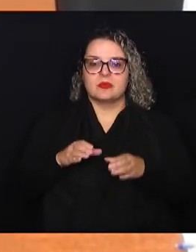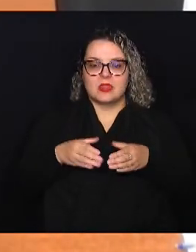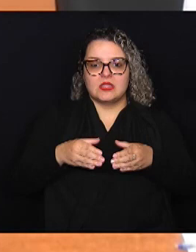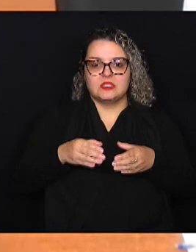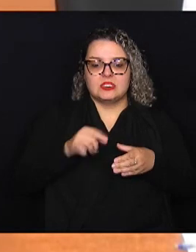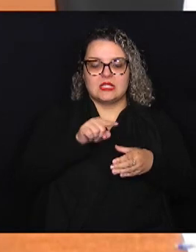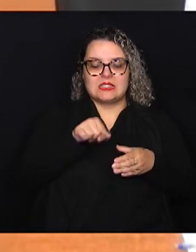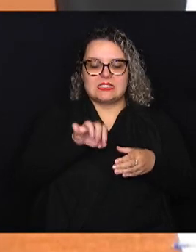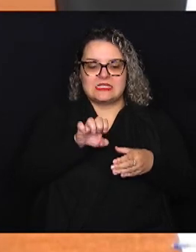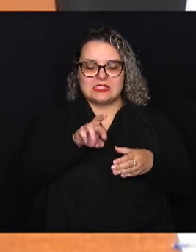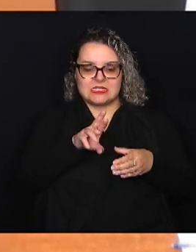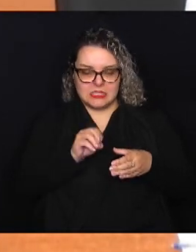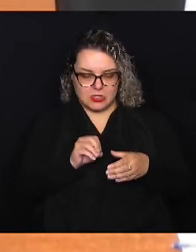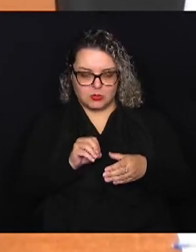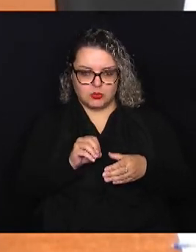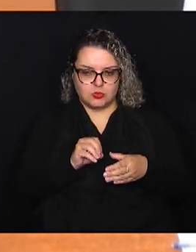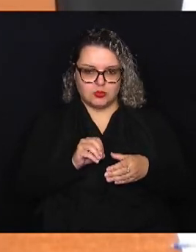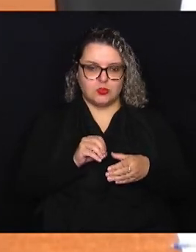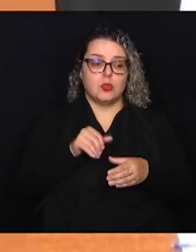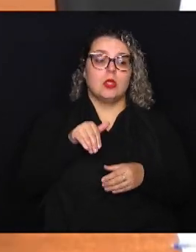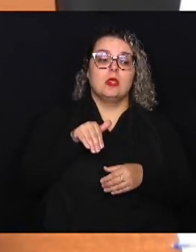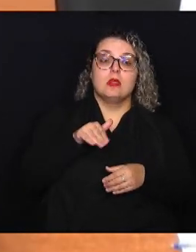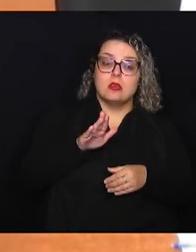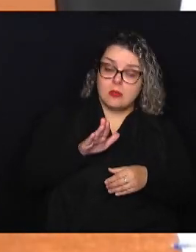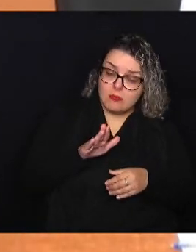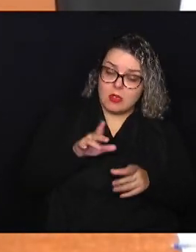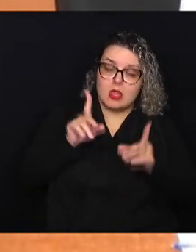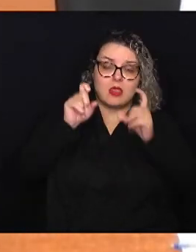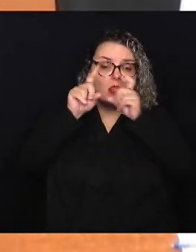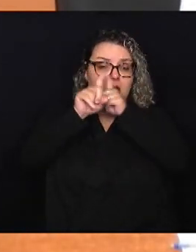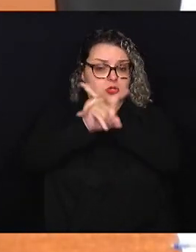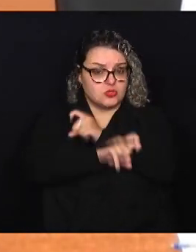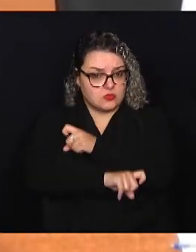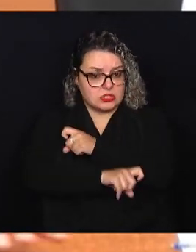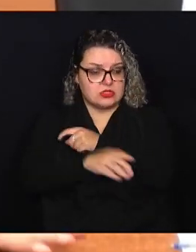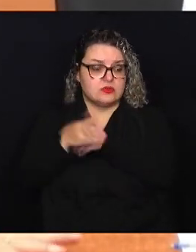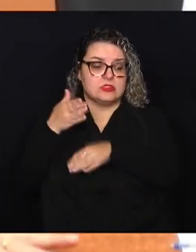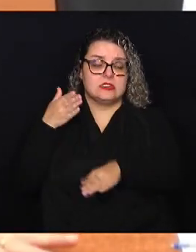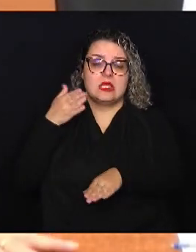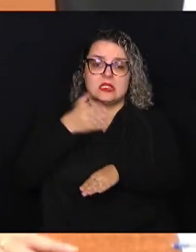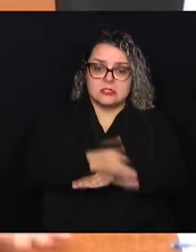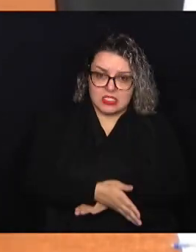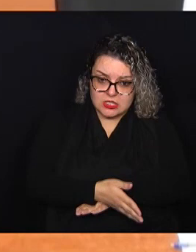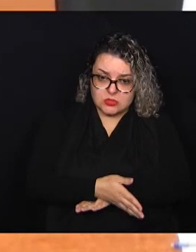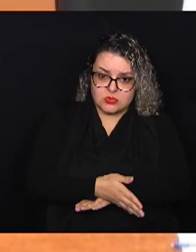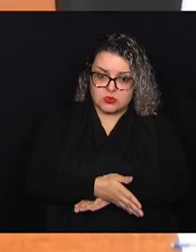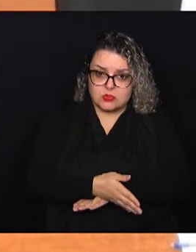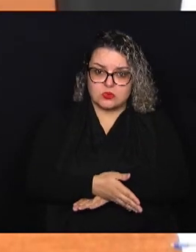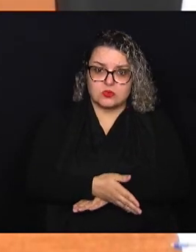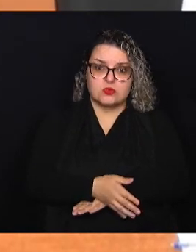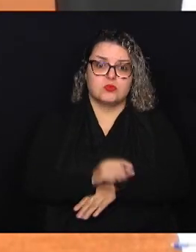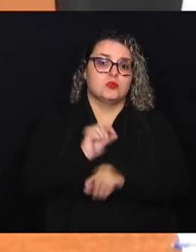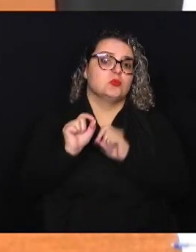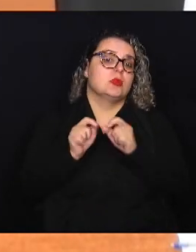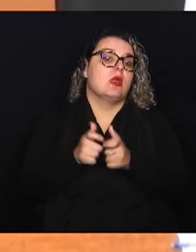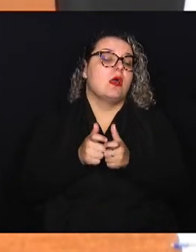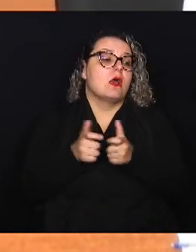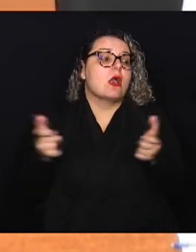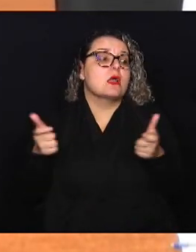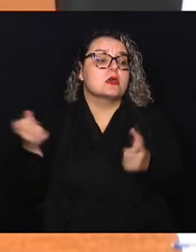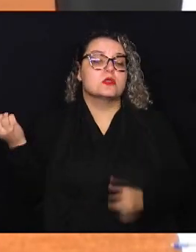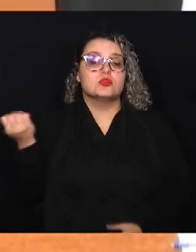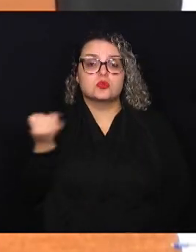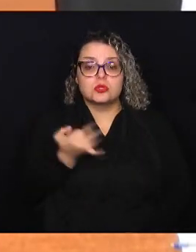e cada vez mais vem se tornando difícil esses acessos tendo em vista a grande quantidade